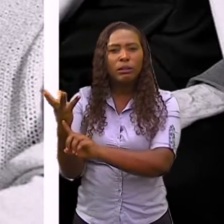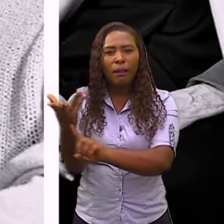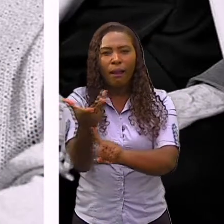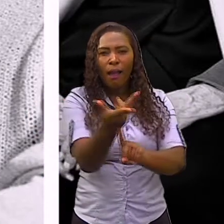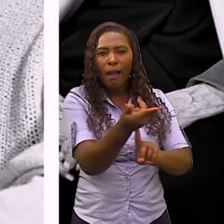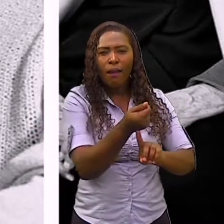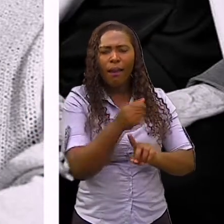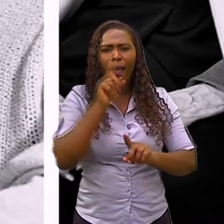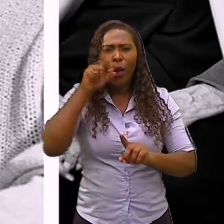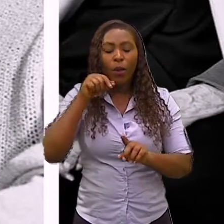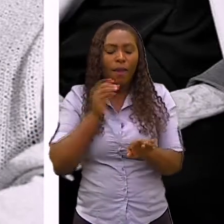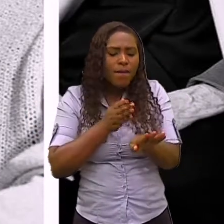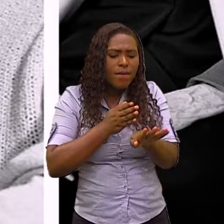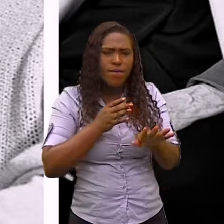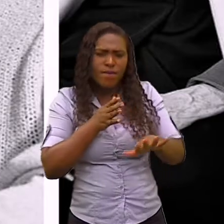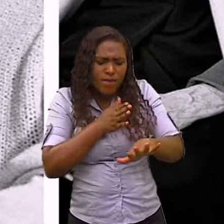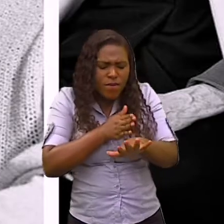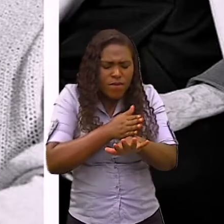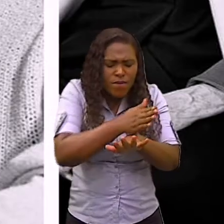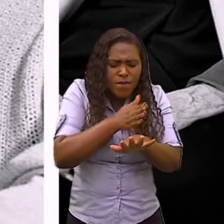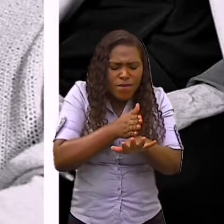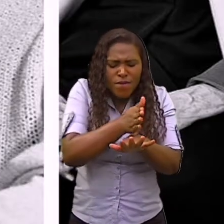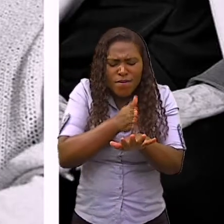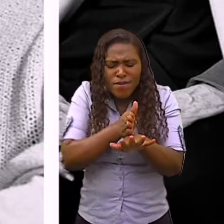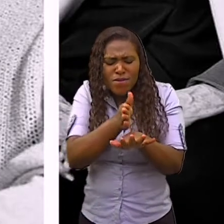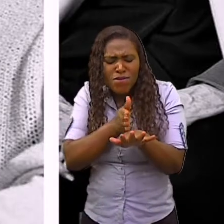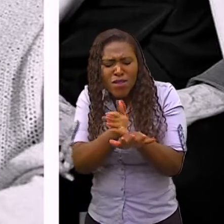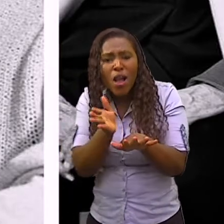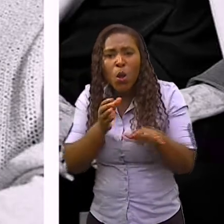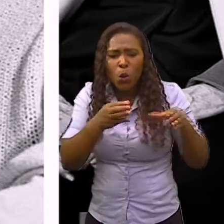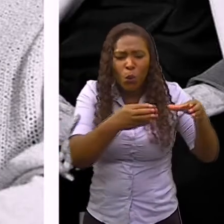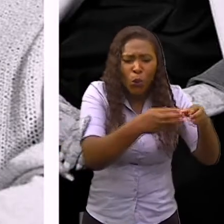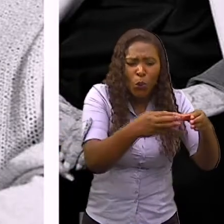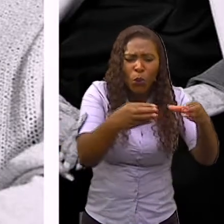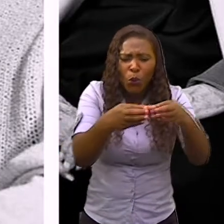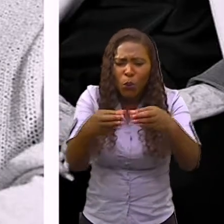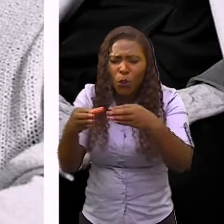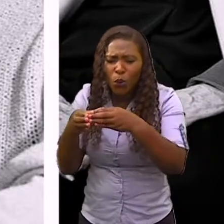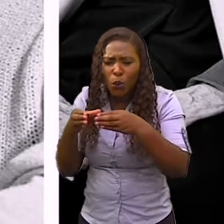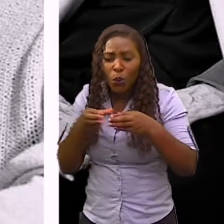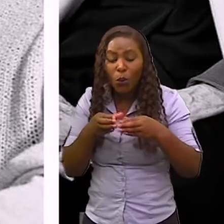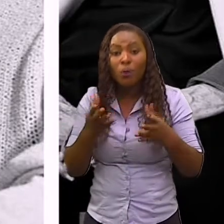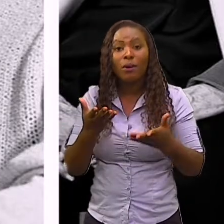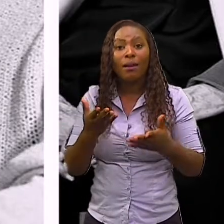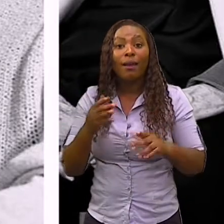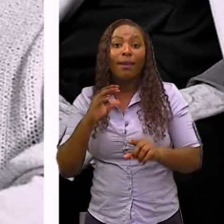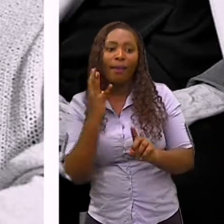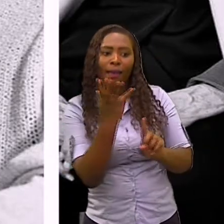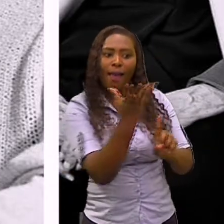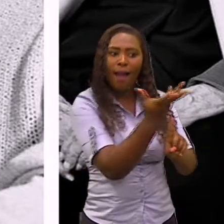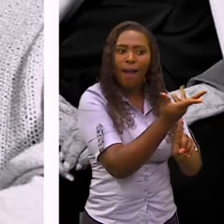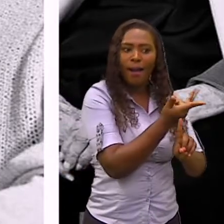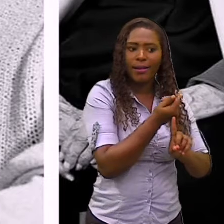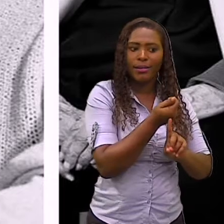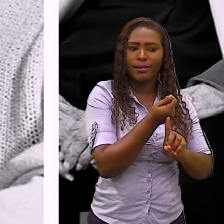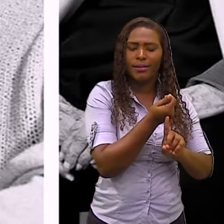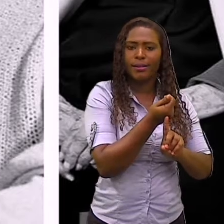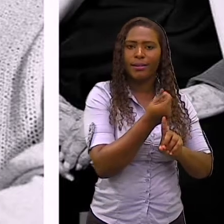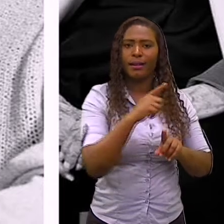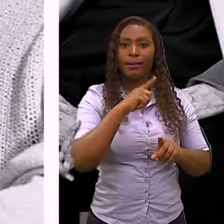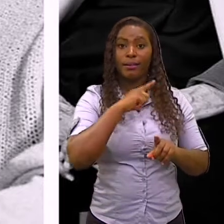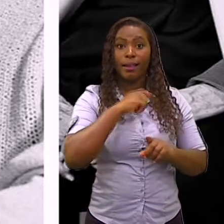arte que um grupo de artistas compartilha das mesmas ideias, tanto esteticamente quanto